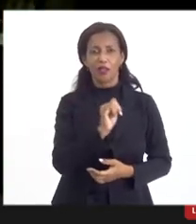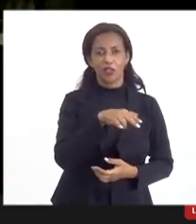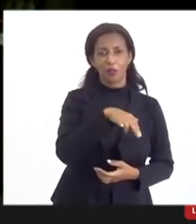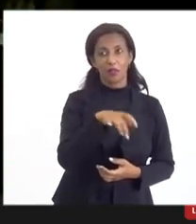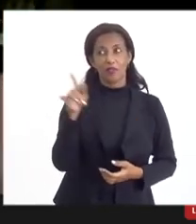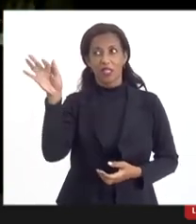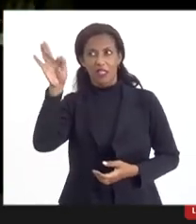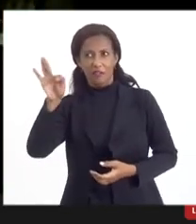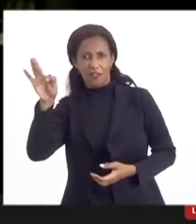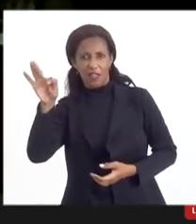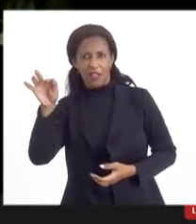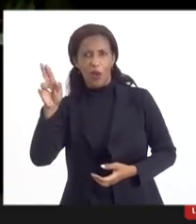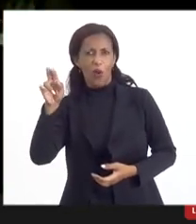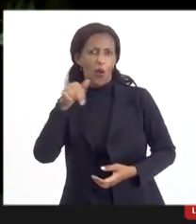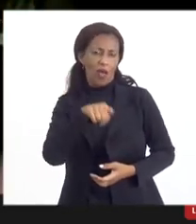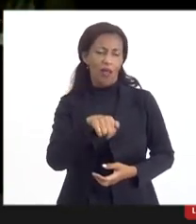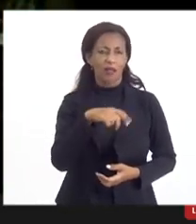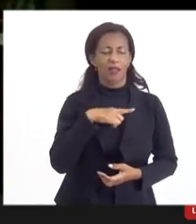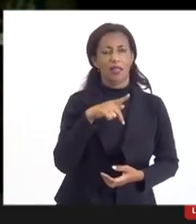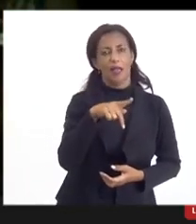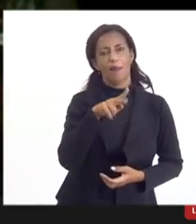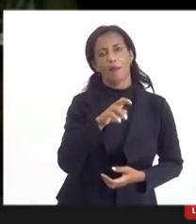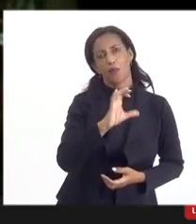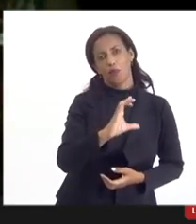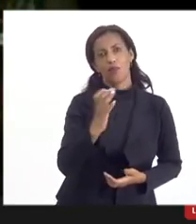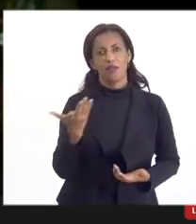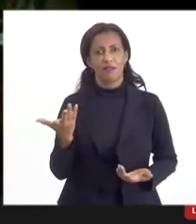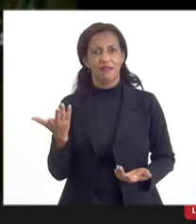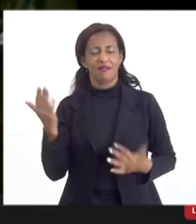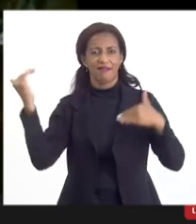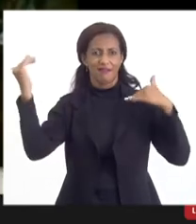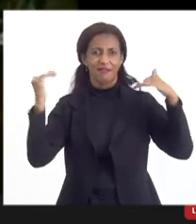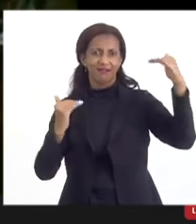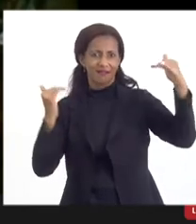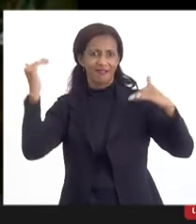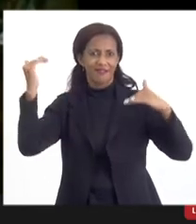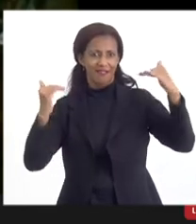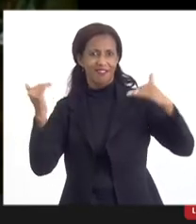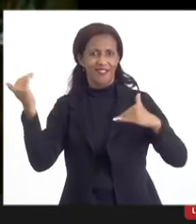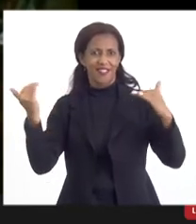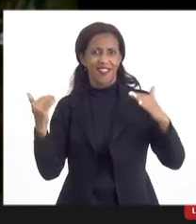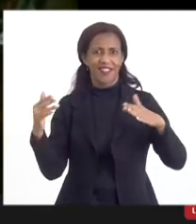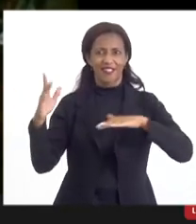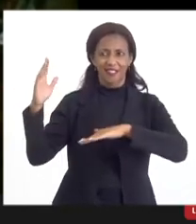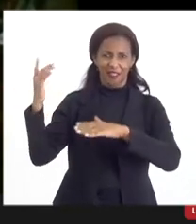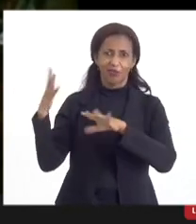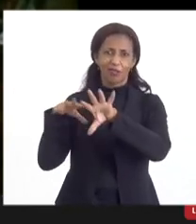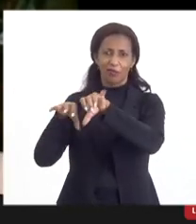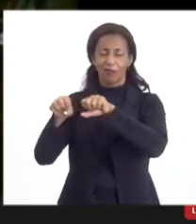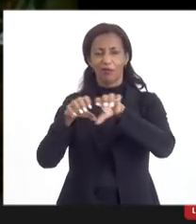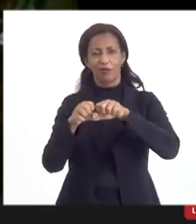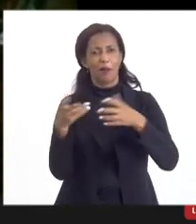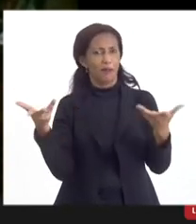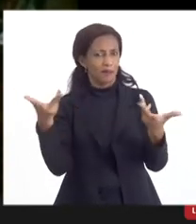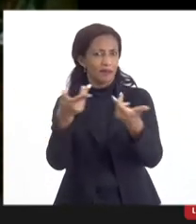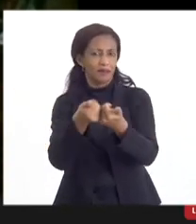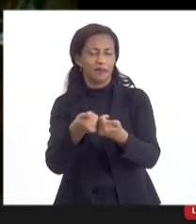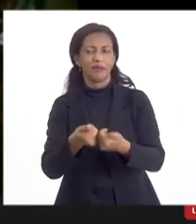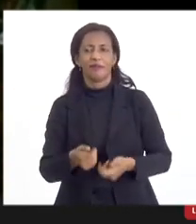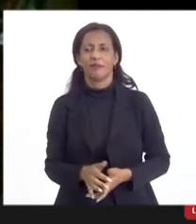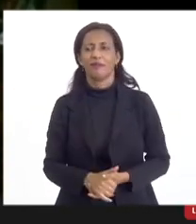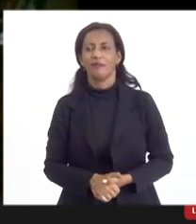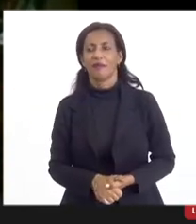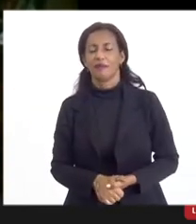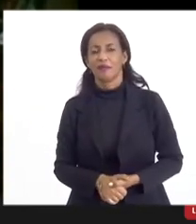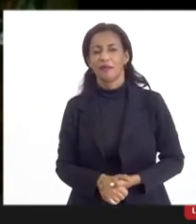Federal, a PUC, são faculdades que têm um corpo docente da parte técnica espetacular, então, eu acho